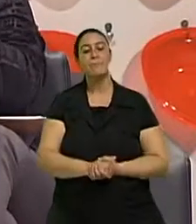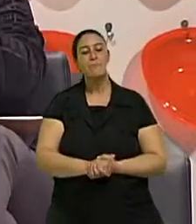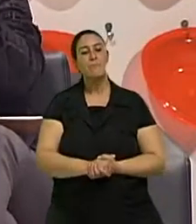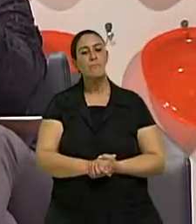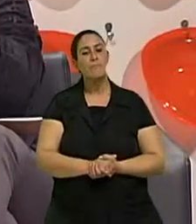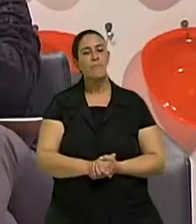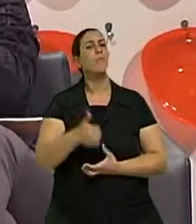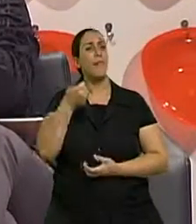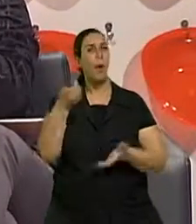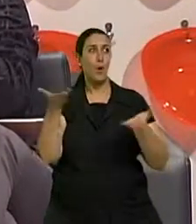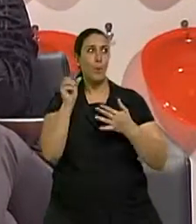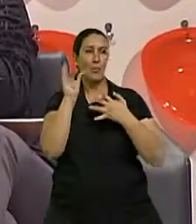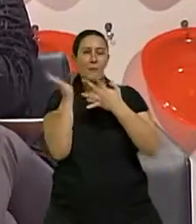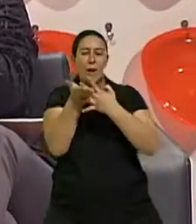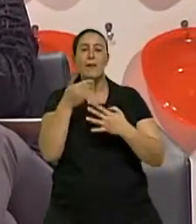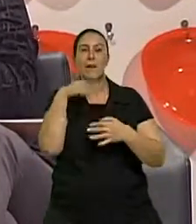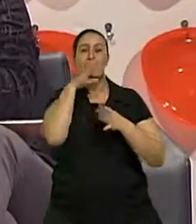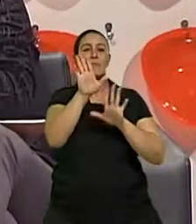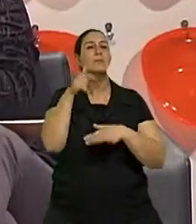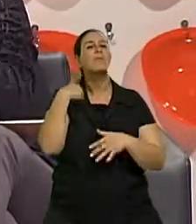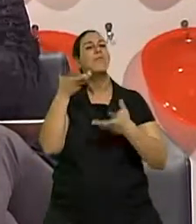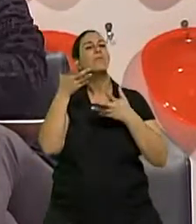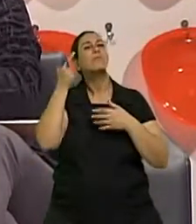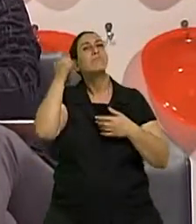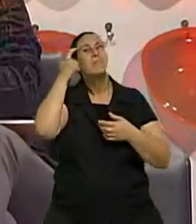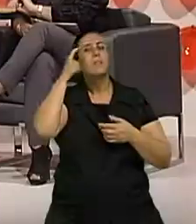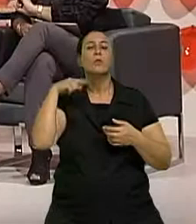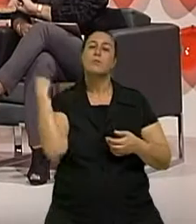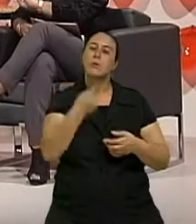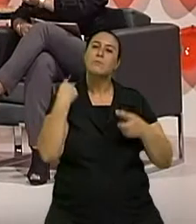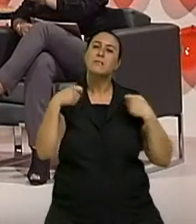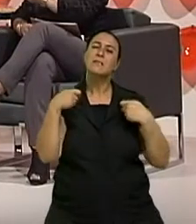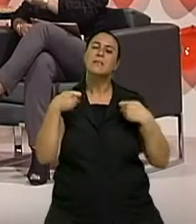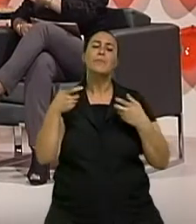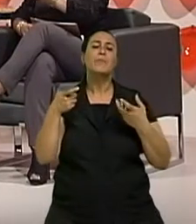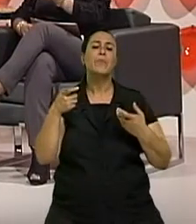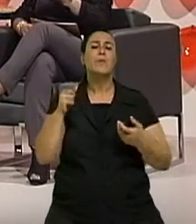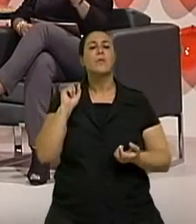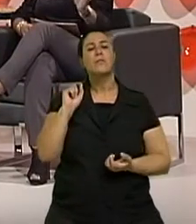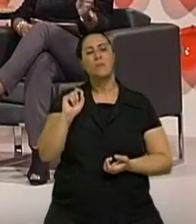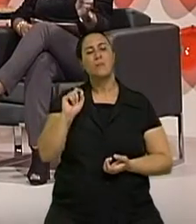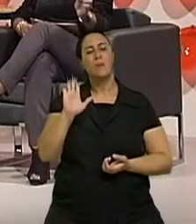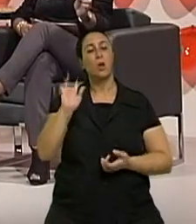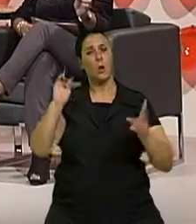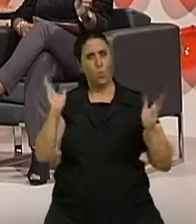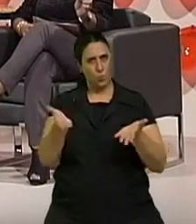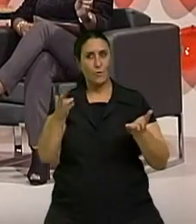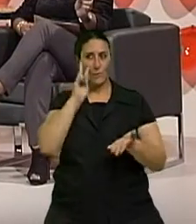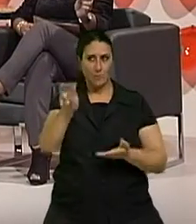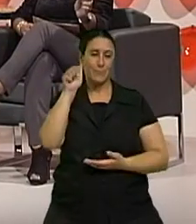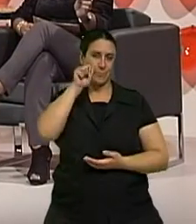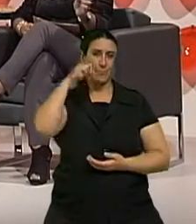só assim, já vamos para o intervalo, mas eu queria deixar no ar para a gente voltar com isso. A questão, assim, nós vimos o vídeo